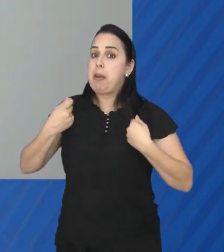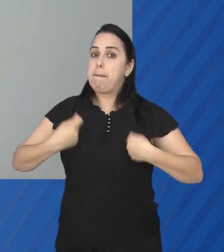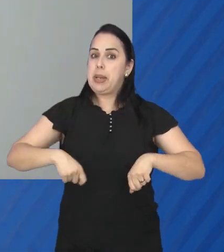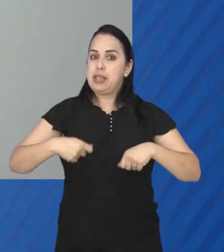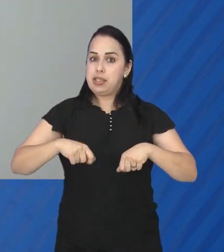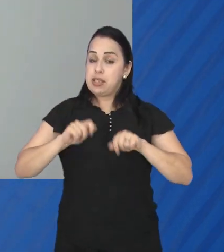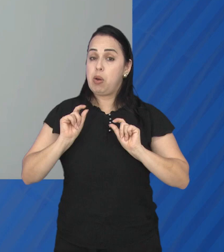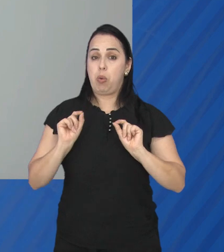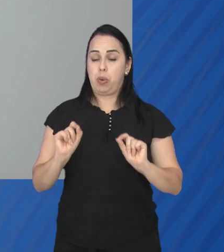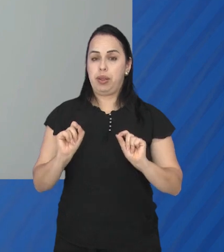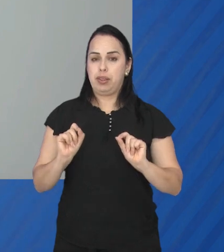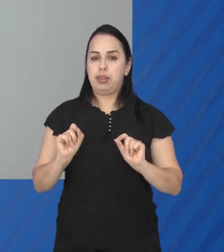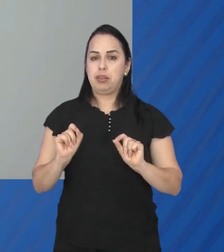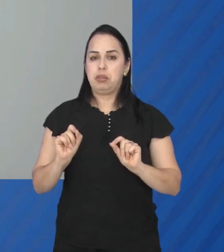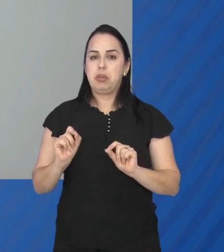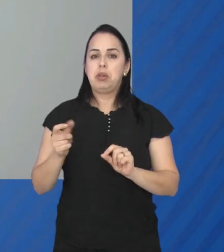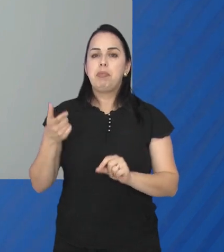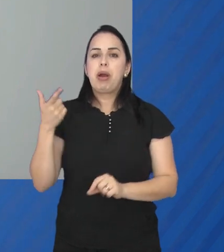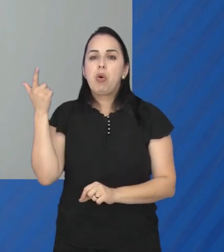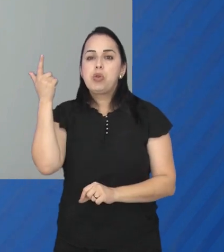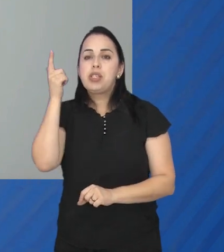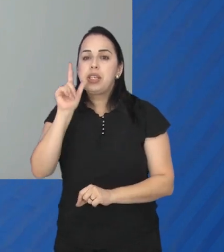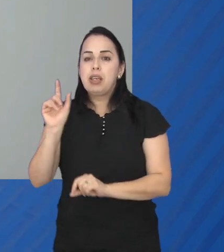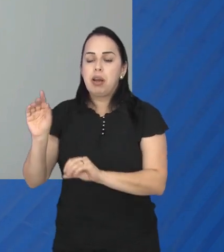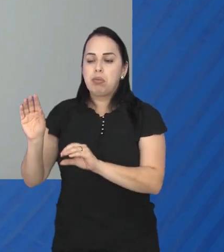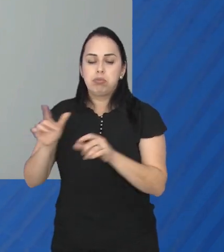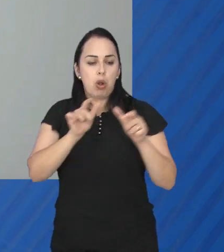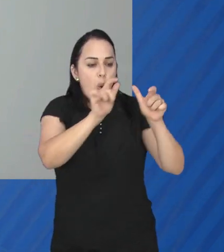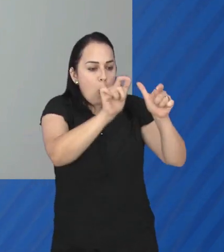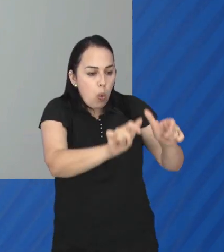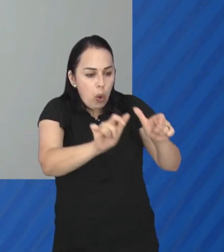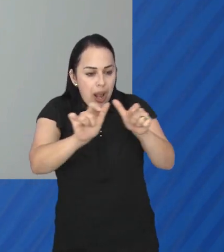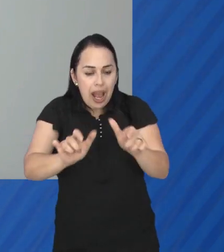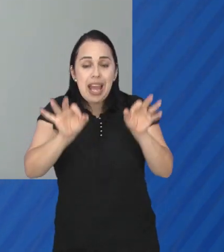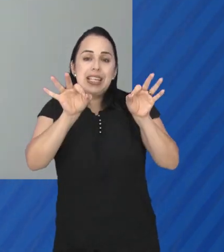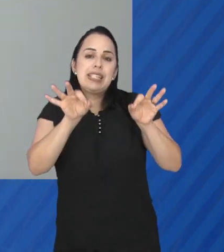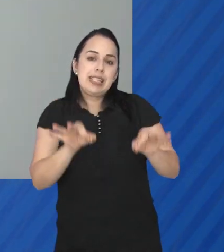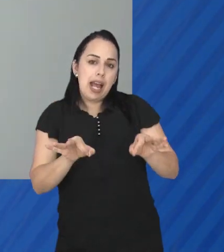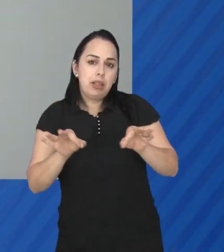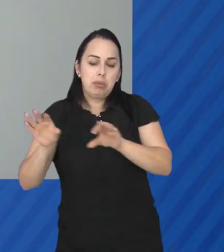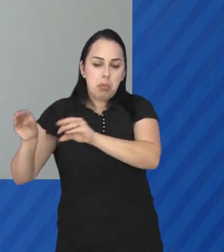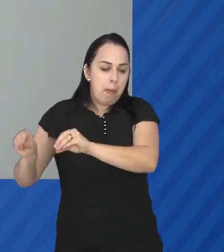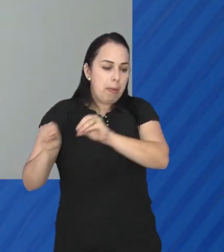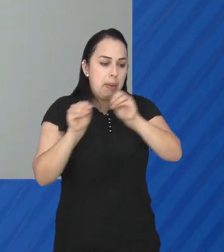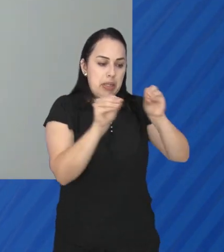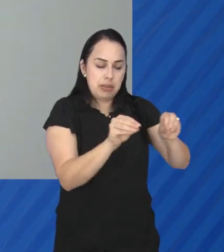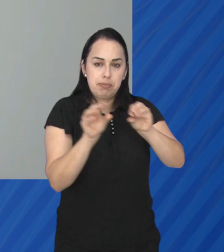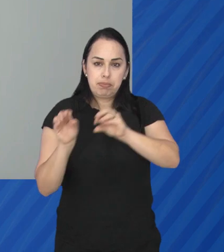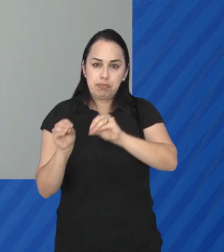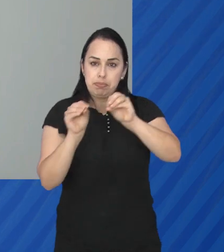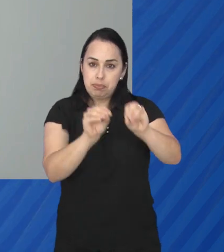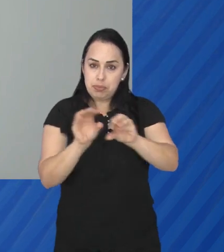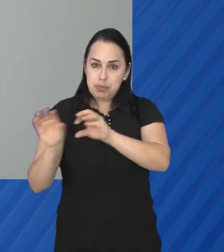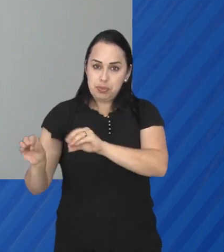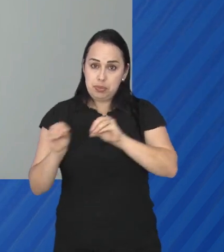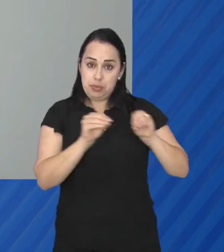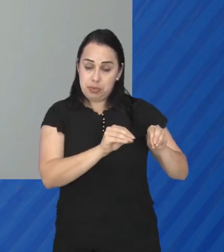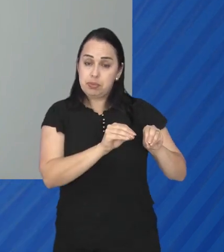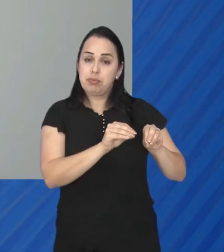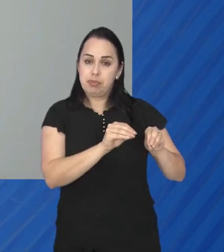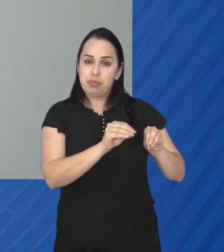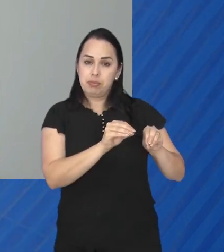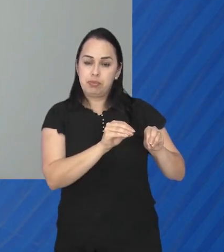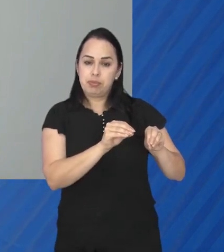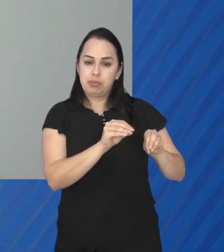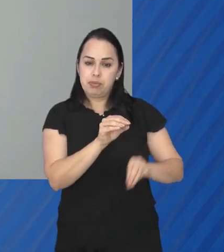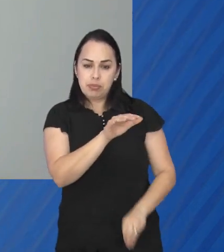necessidade dessa população para conseguir designar algumas áreas dentro do município para que